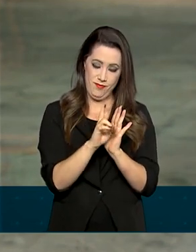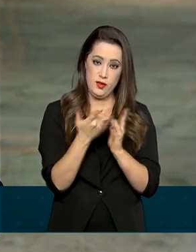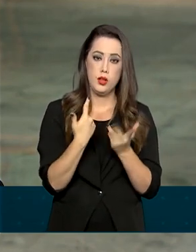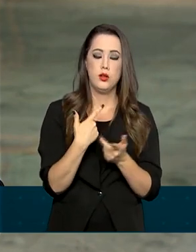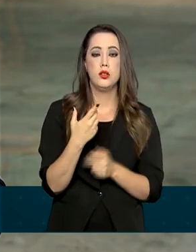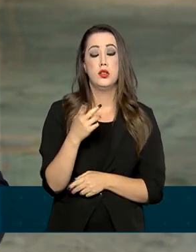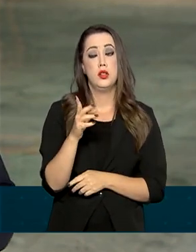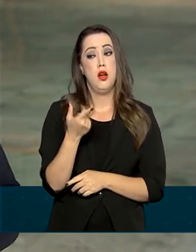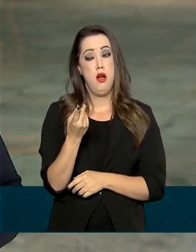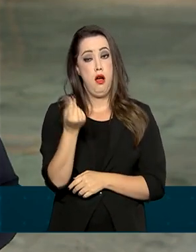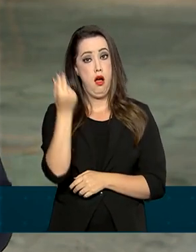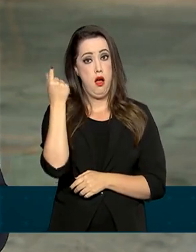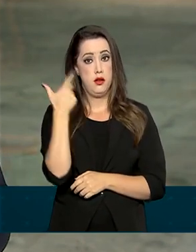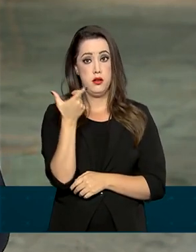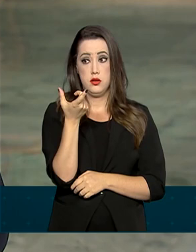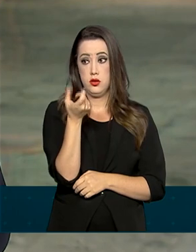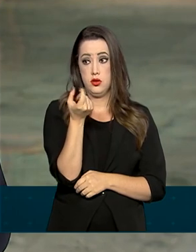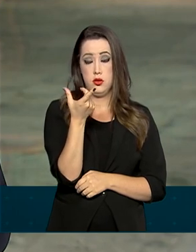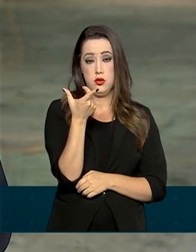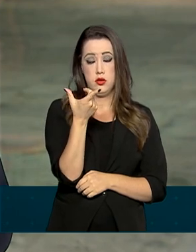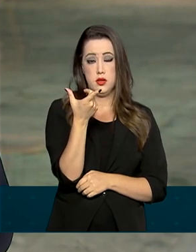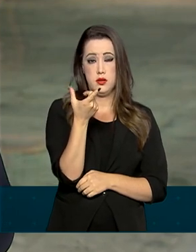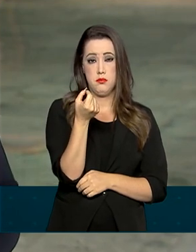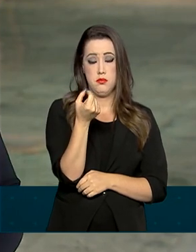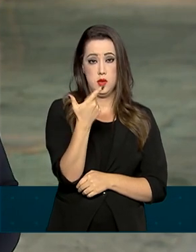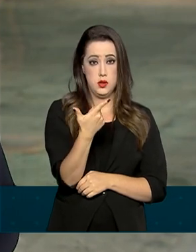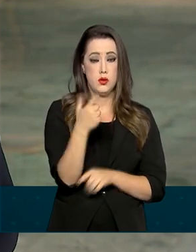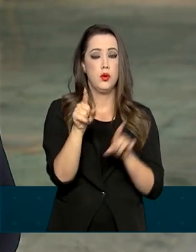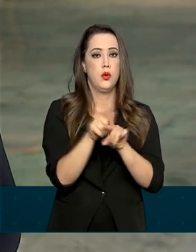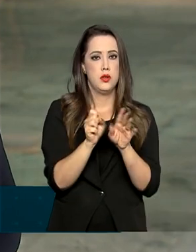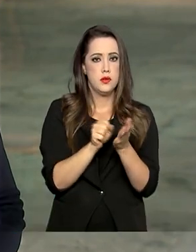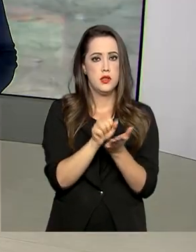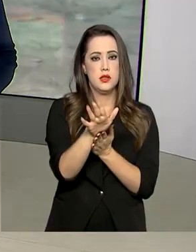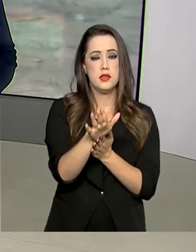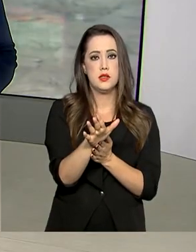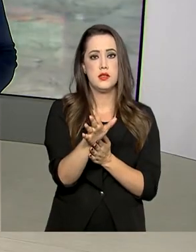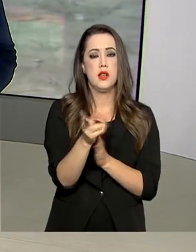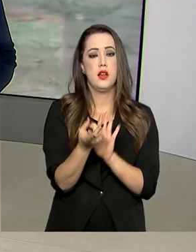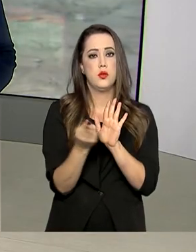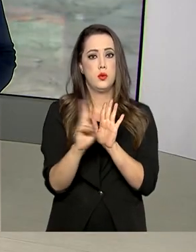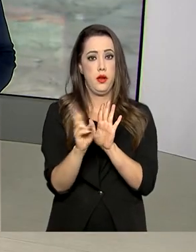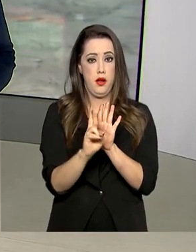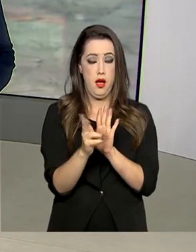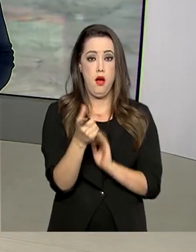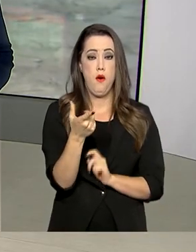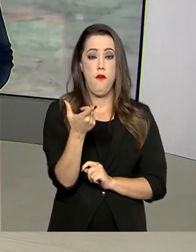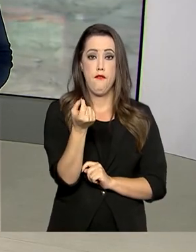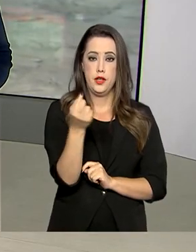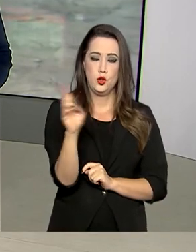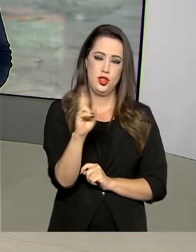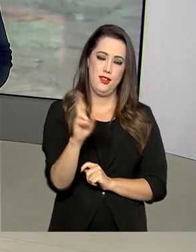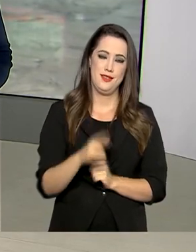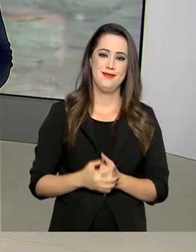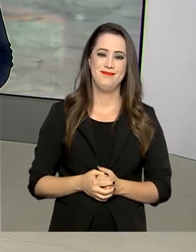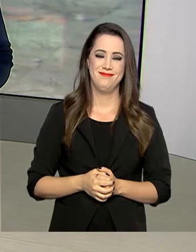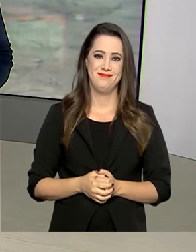foi no ano de 2002, que foi a moeda de R$ 20,00, Roberto. Tá certo, Márcia. Muito obrigado, então, pelas informações.